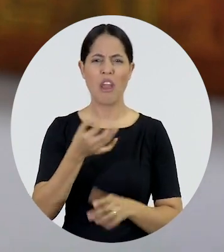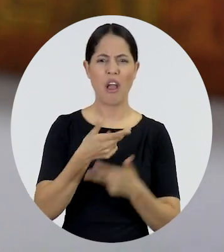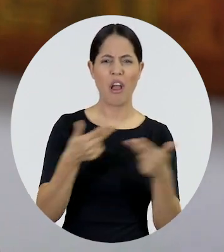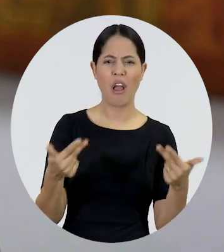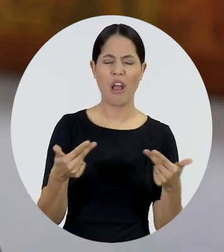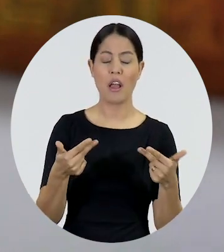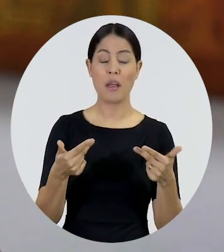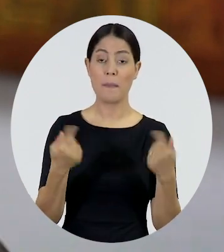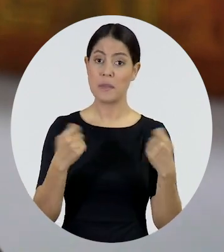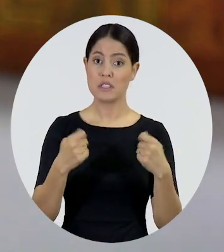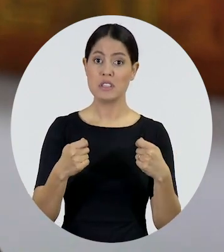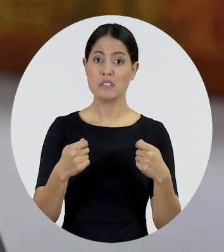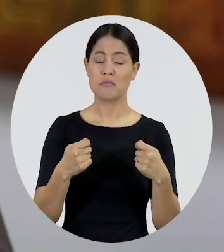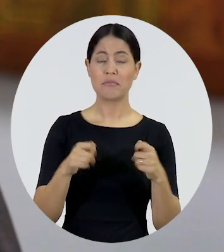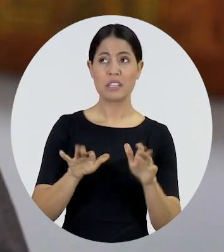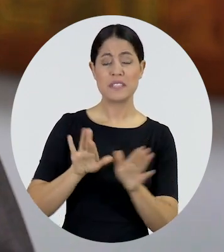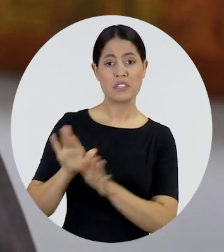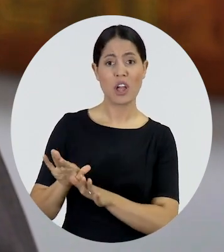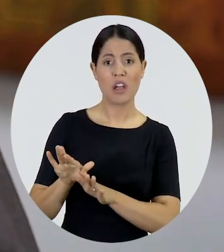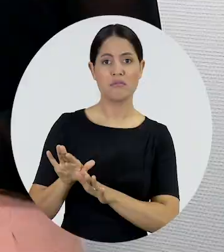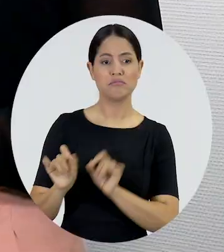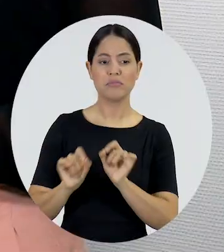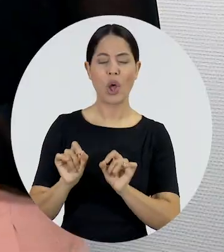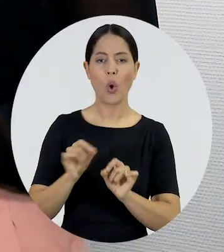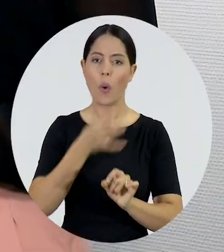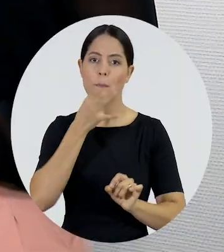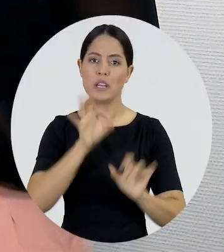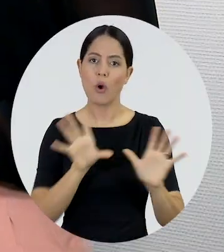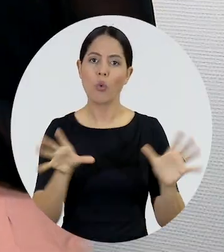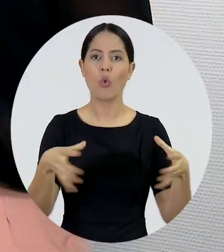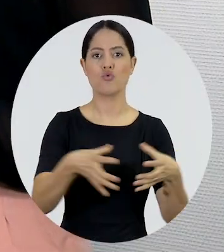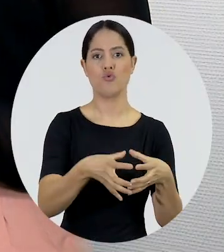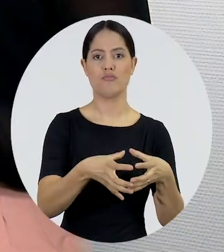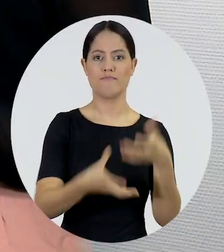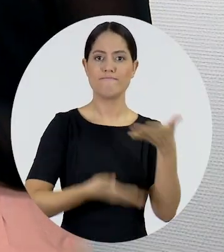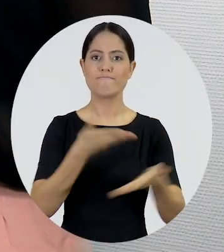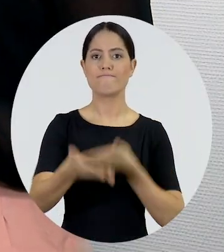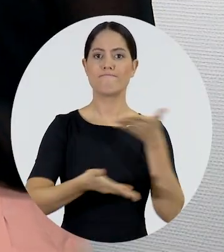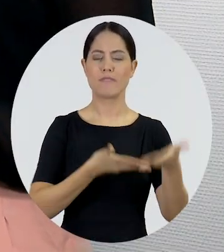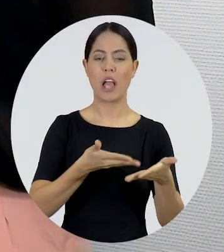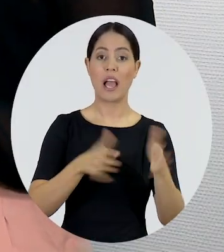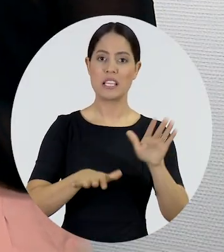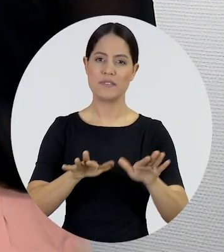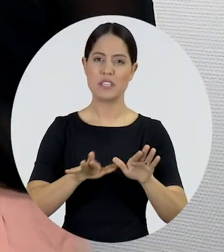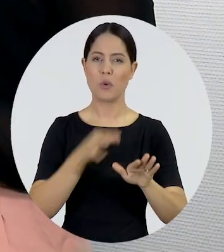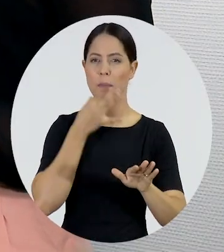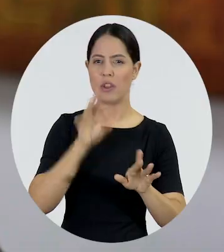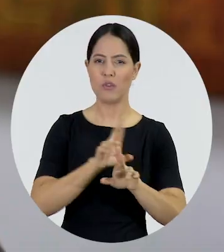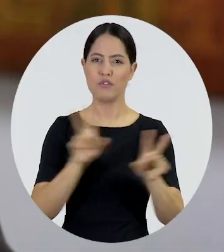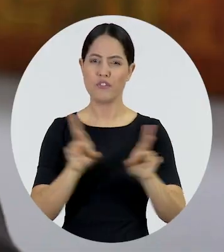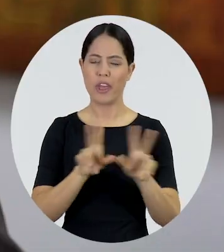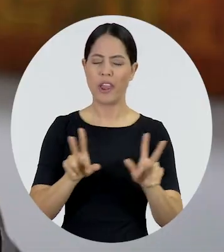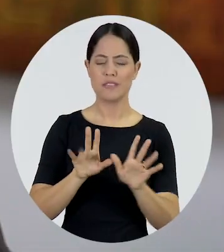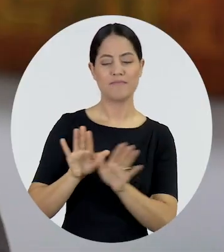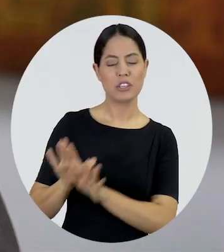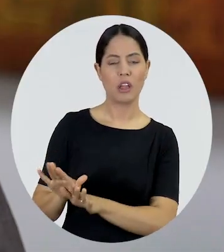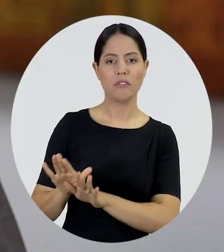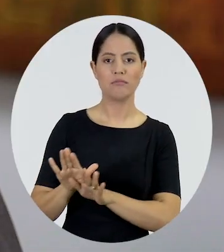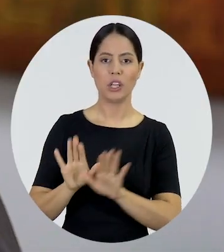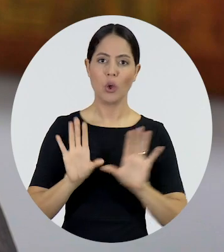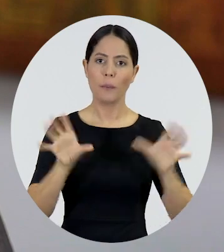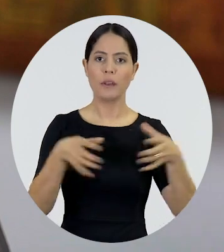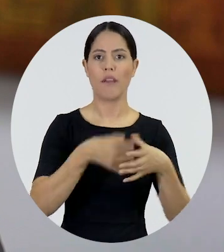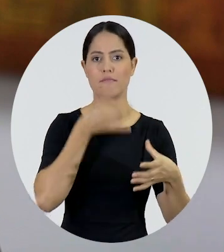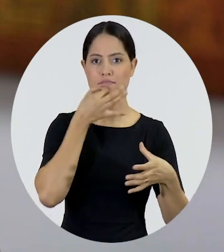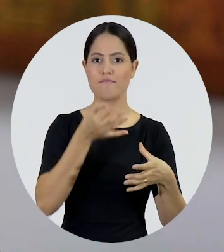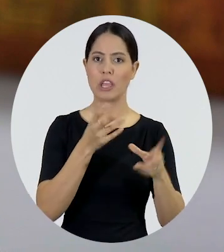convergências, dizendo melhor, valorizar as convergências, pôr de lado as divergências e tentarmos aí fazer